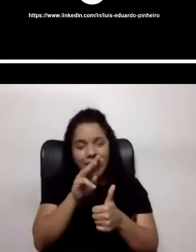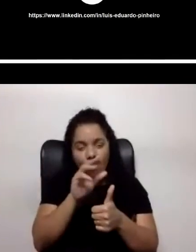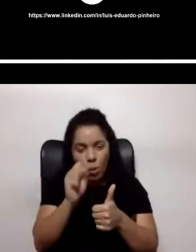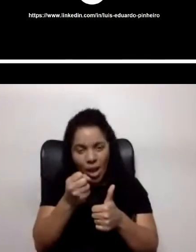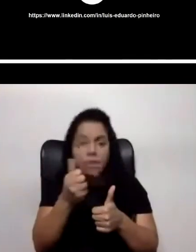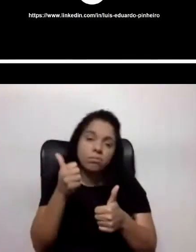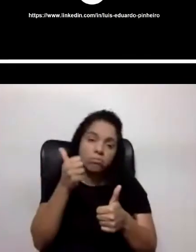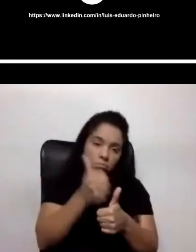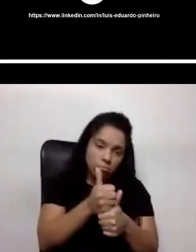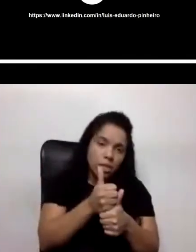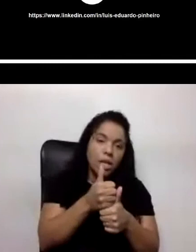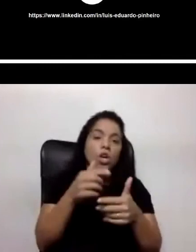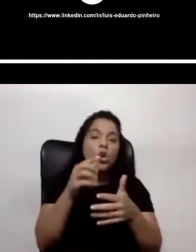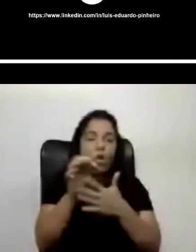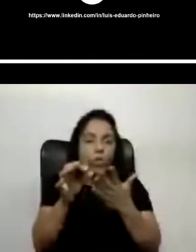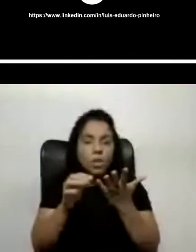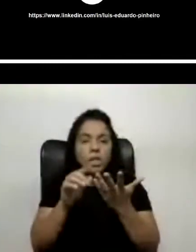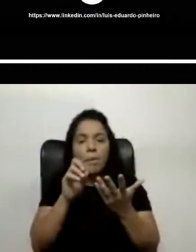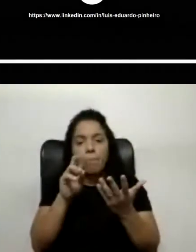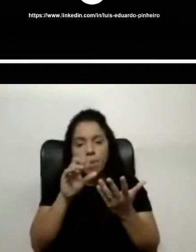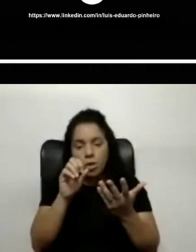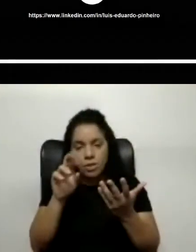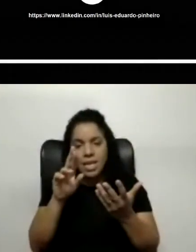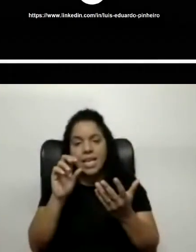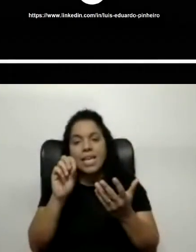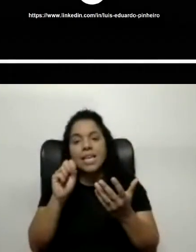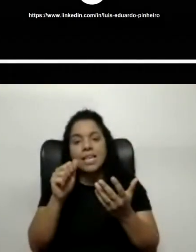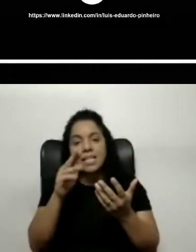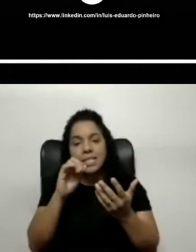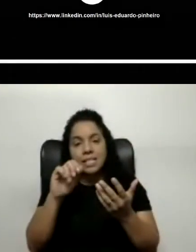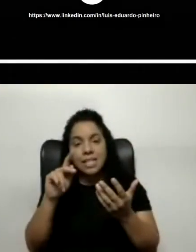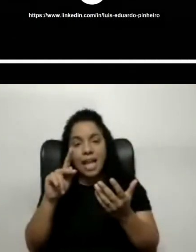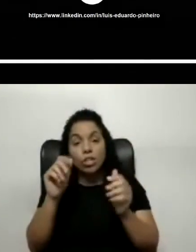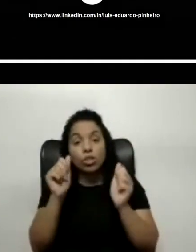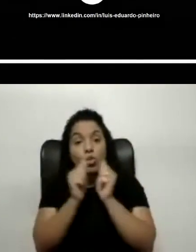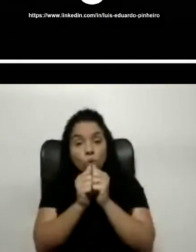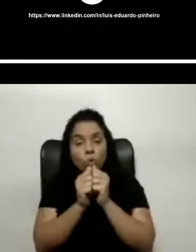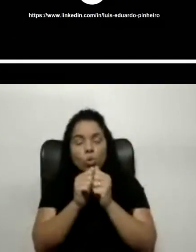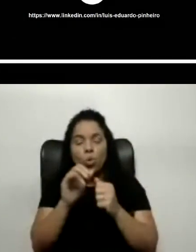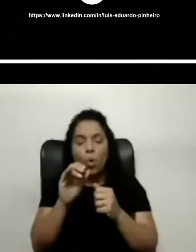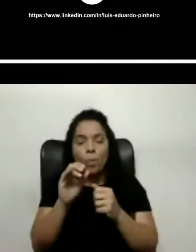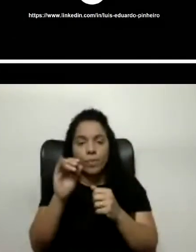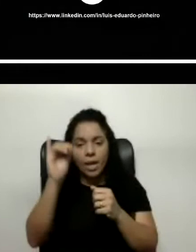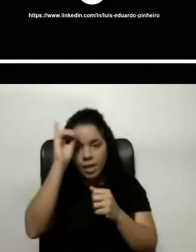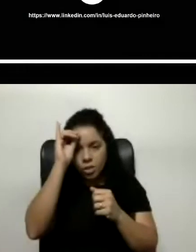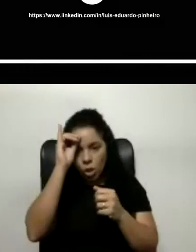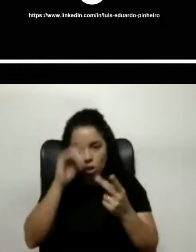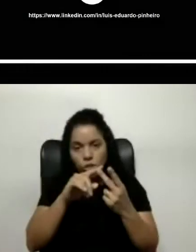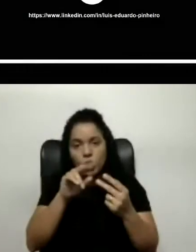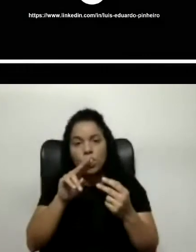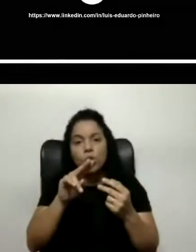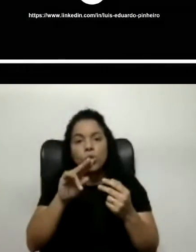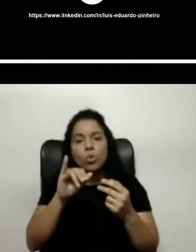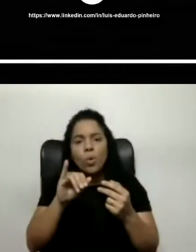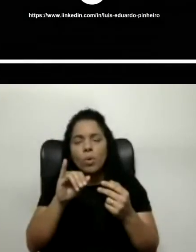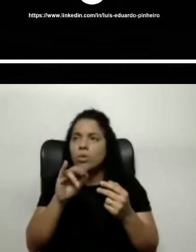você vai fazer a configuração do BrowserStack junto com o Android, tá? Ou o UX, eu